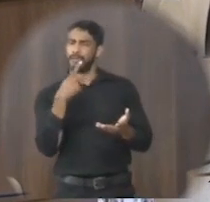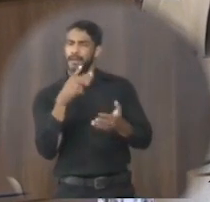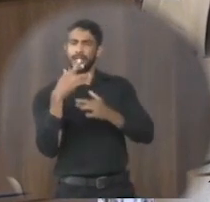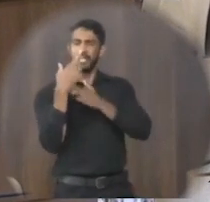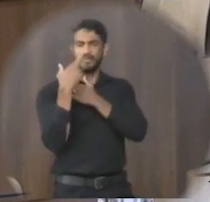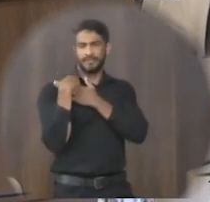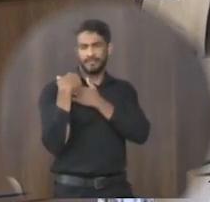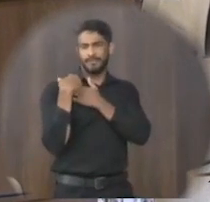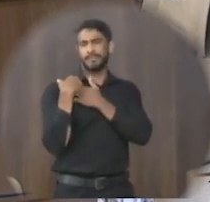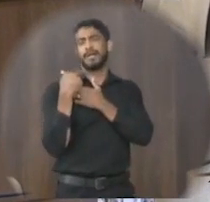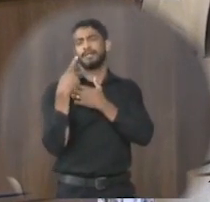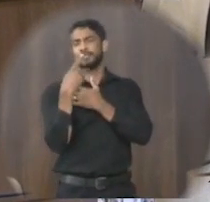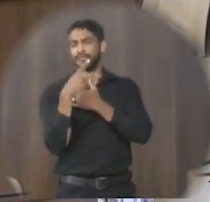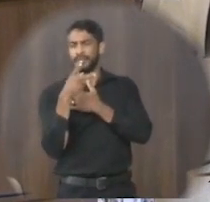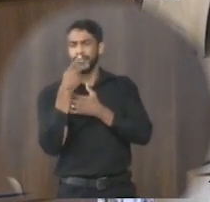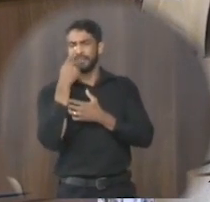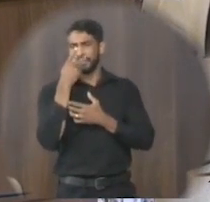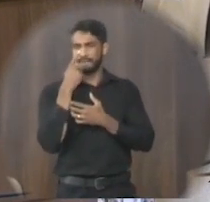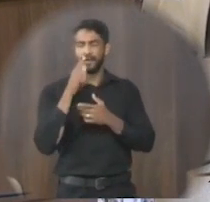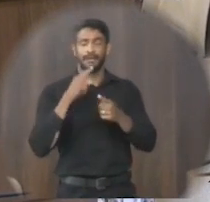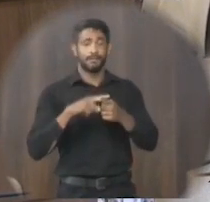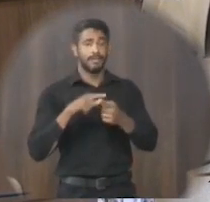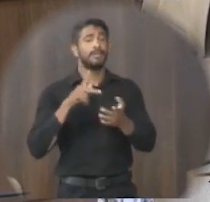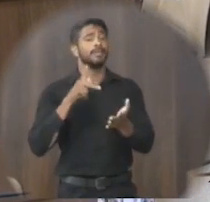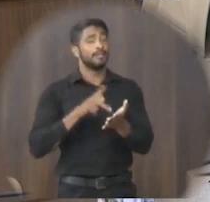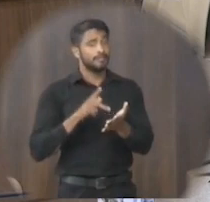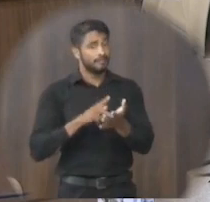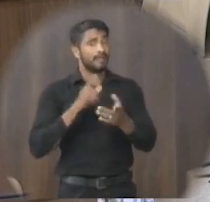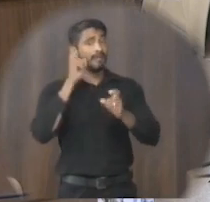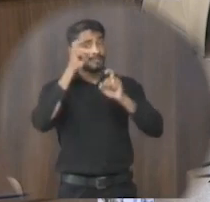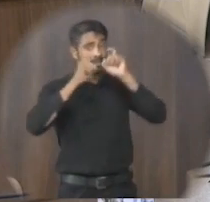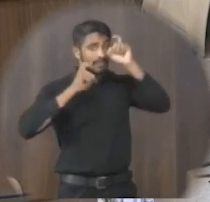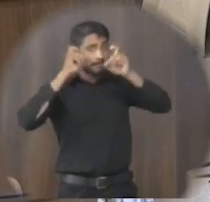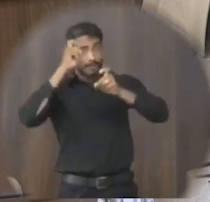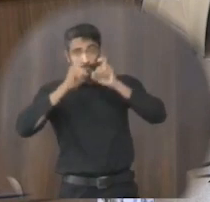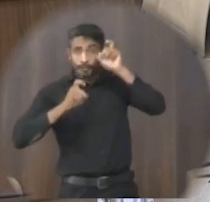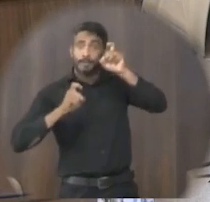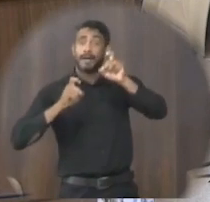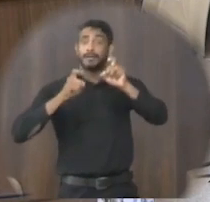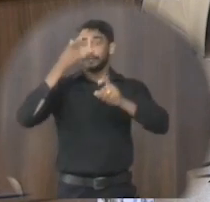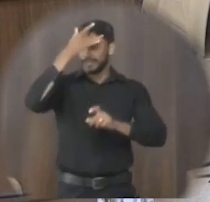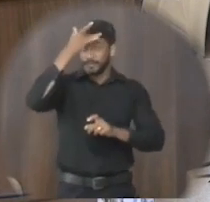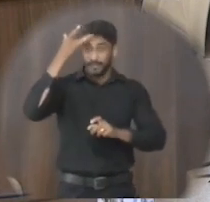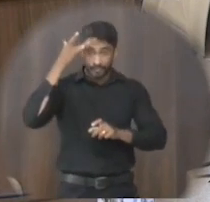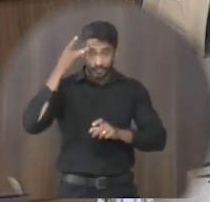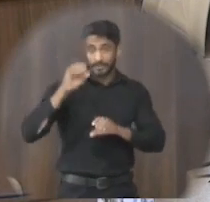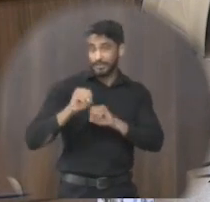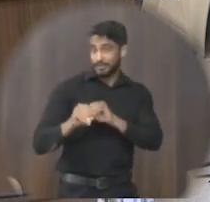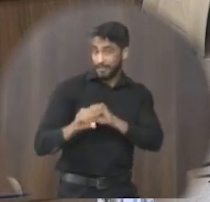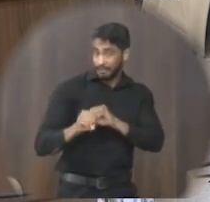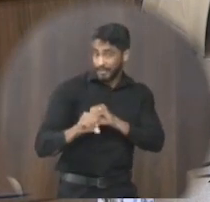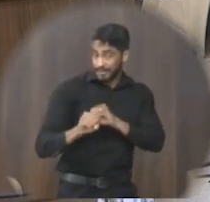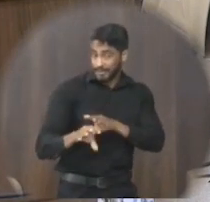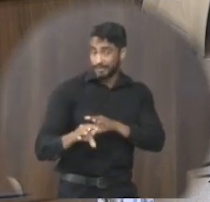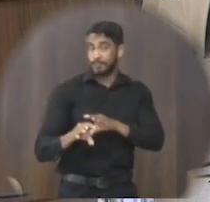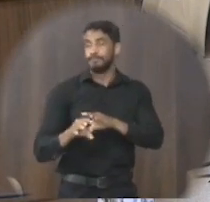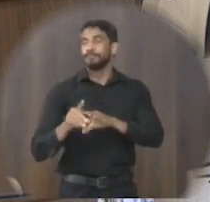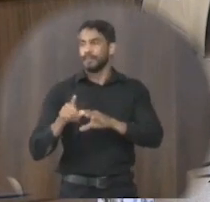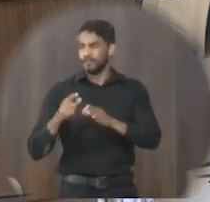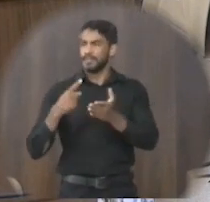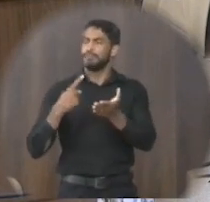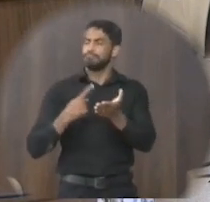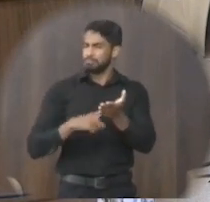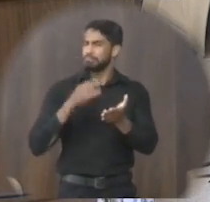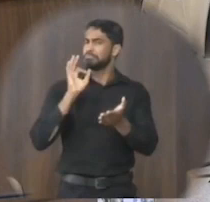que quando ele fala desse jeito aí é porque ele está realmente preocupado com o pessoal da educação nessa parte você está